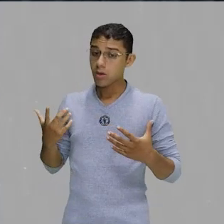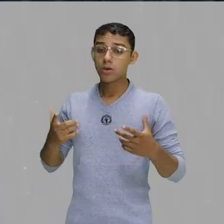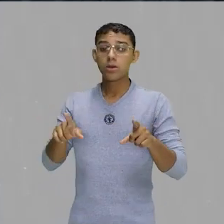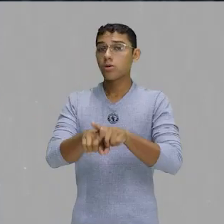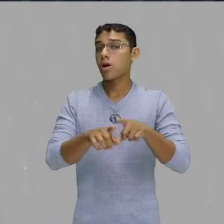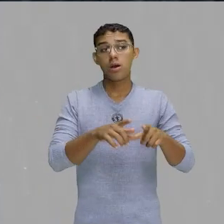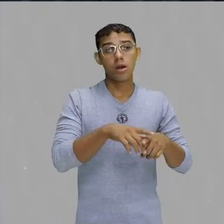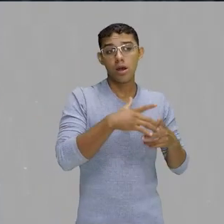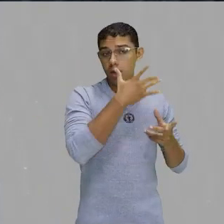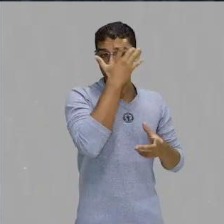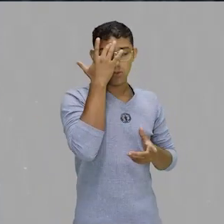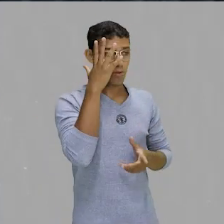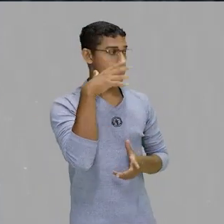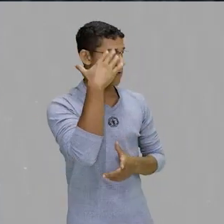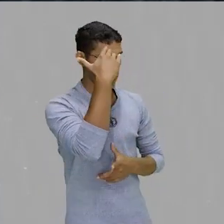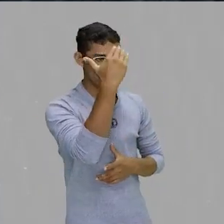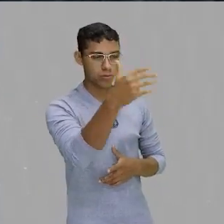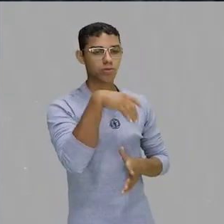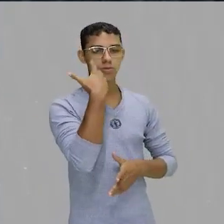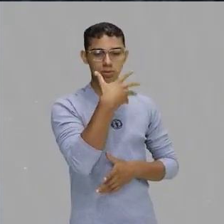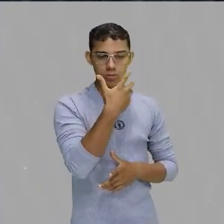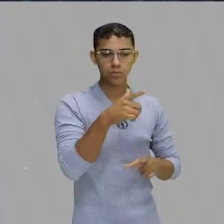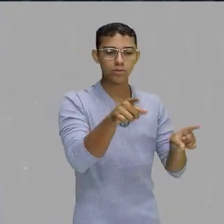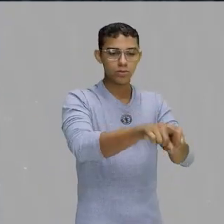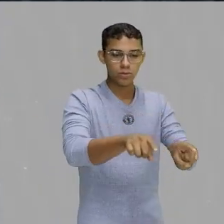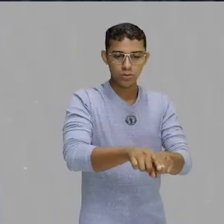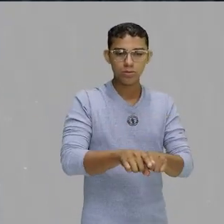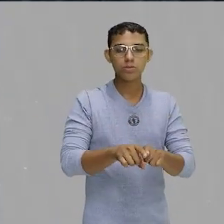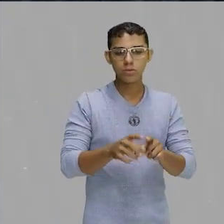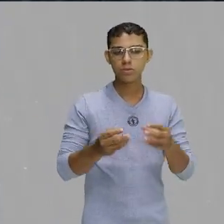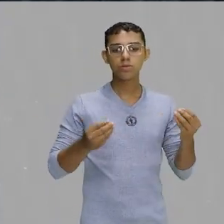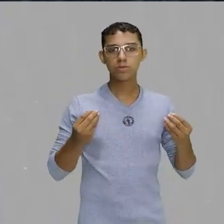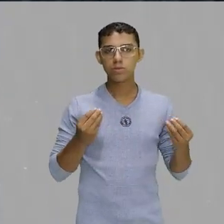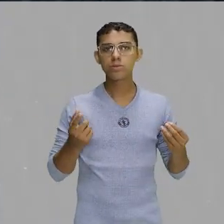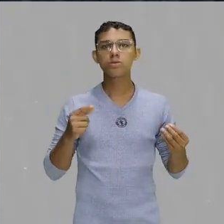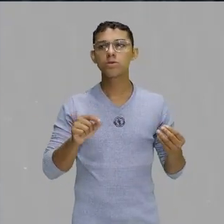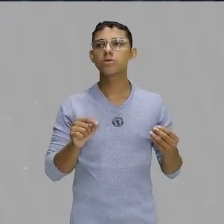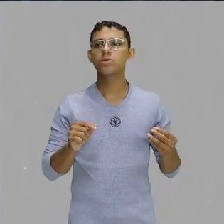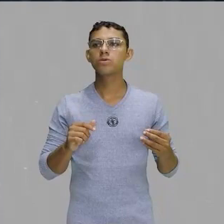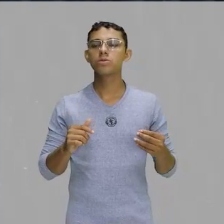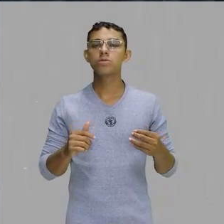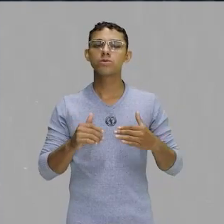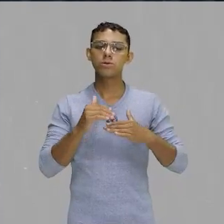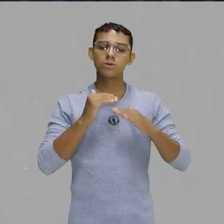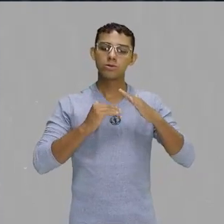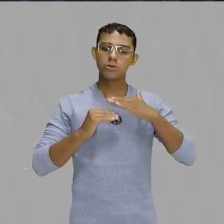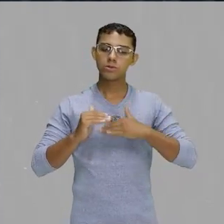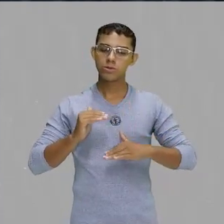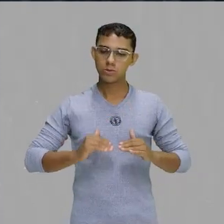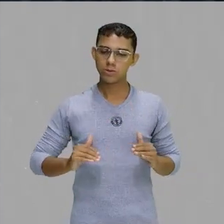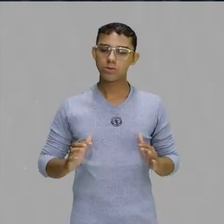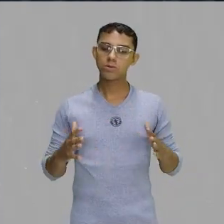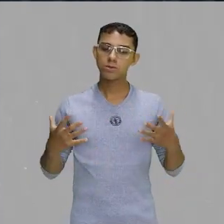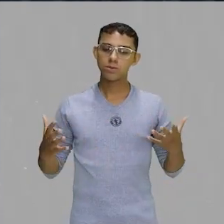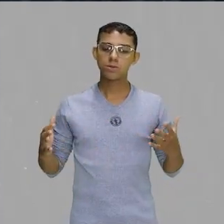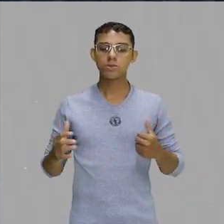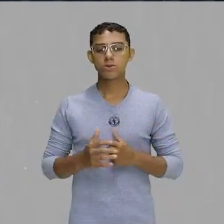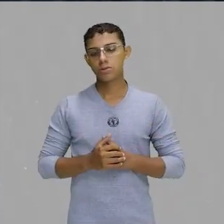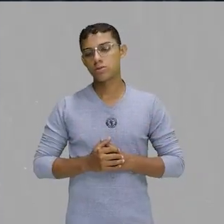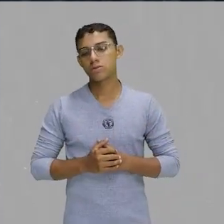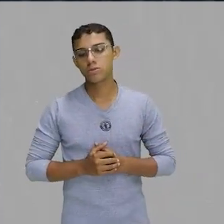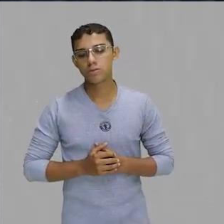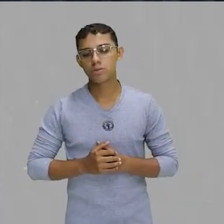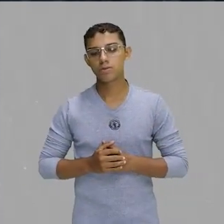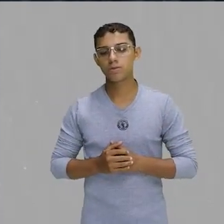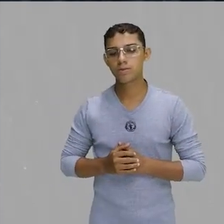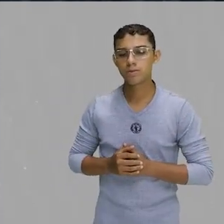ele não conquista, se ele não entra num ritmo onde ele vai contagiar, ele vai, né, decaindo e acaba que a sua carreira não deslancha, né?